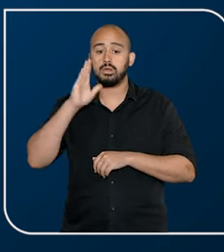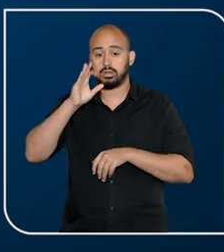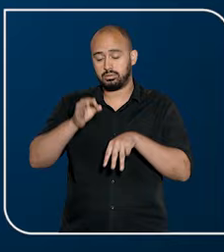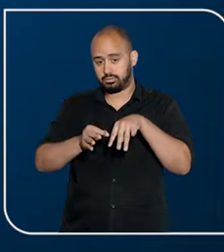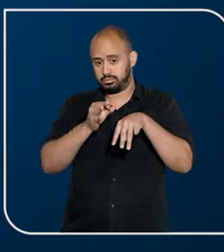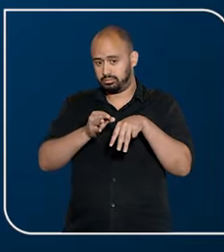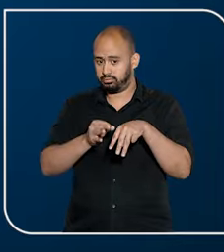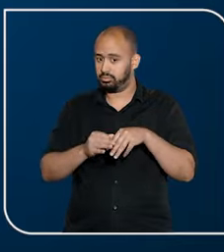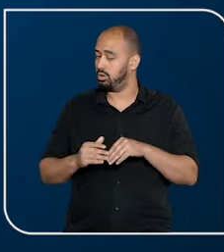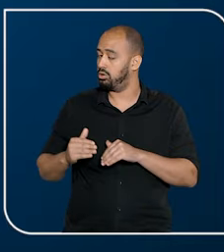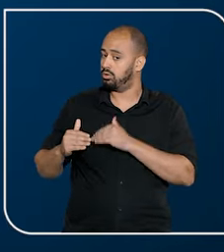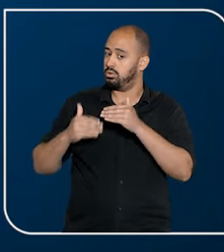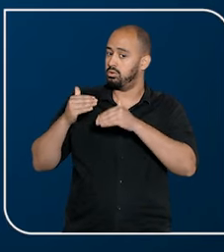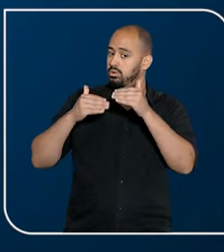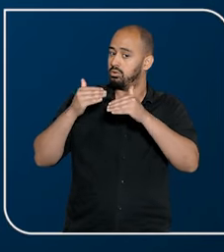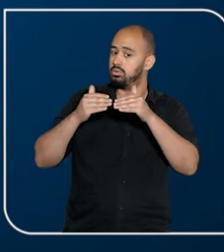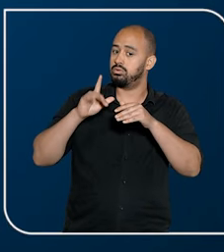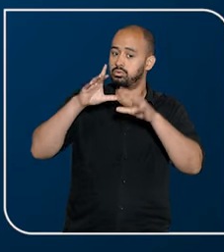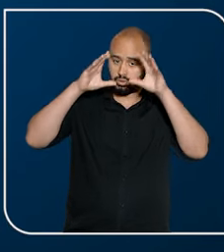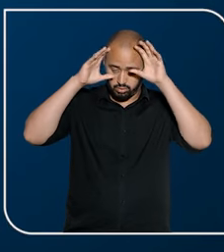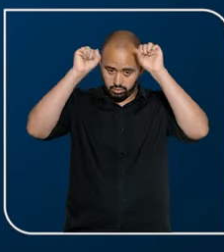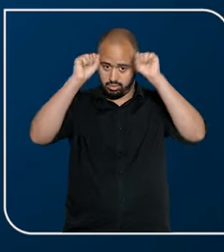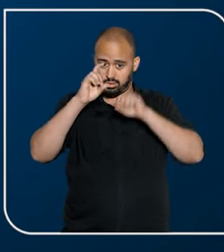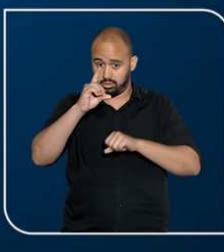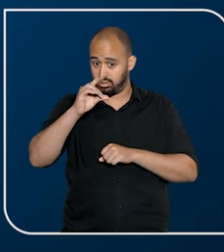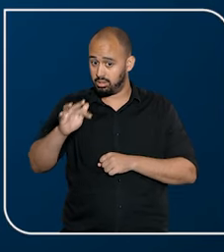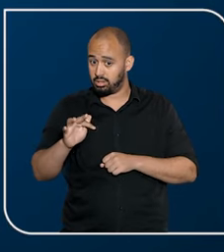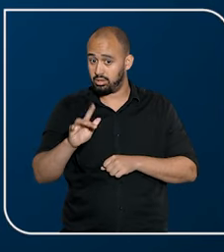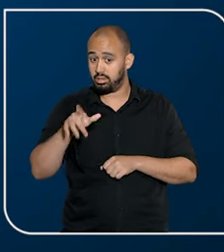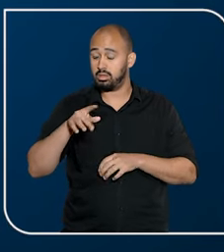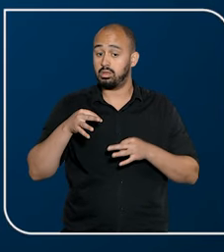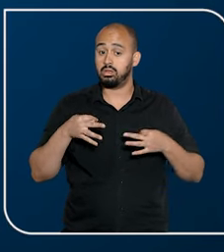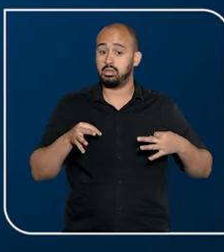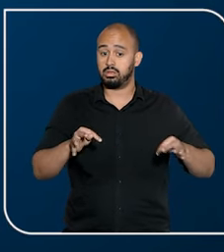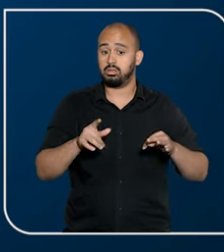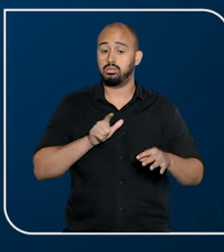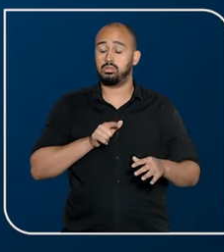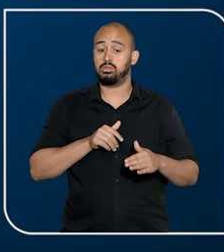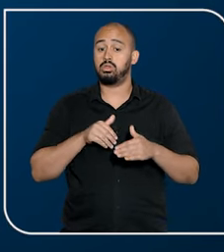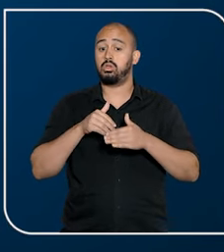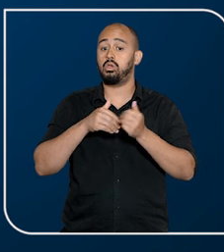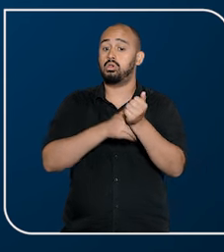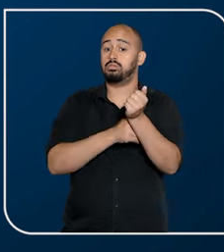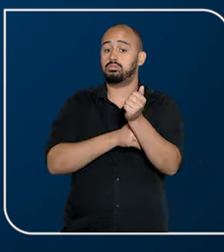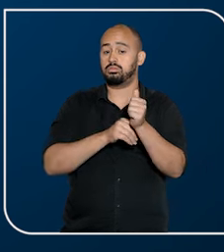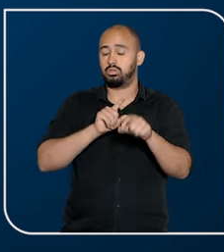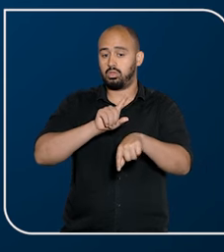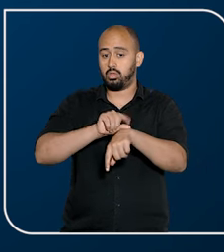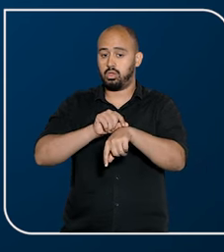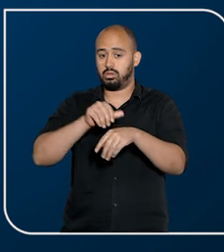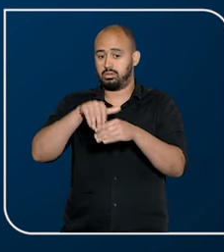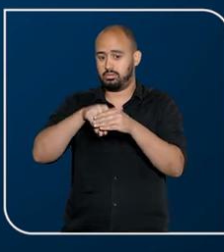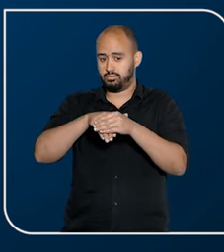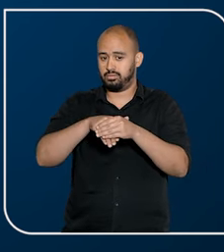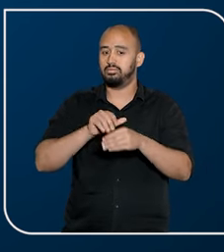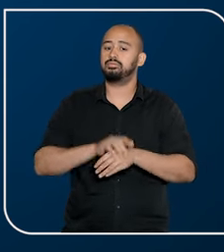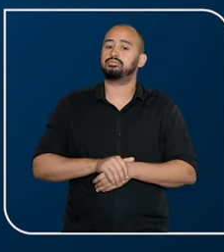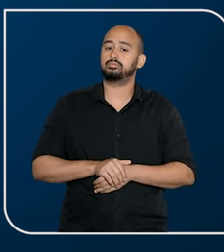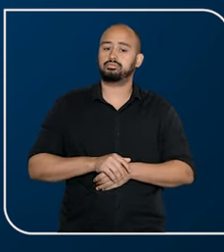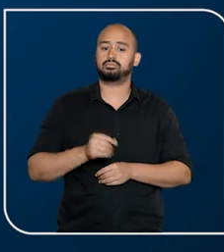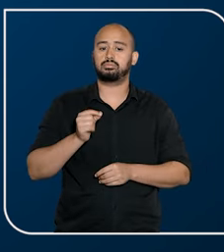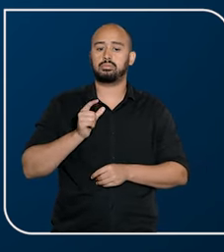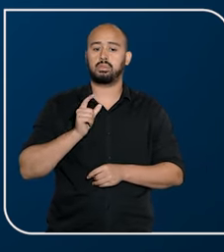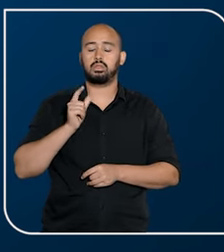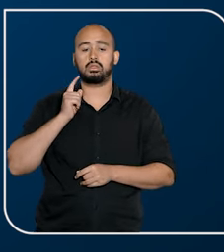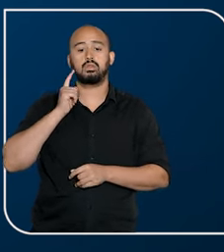de ministro. Desenvolvido pelo Tribunal Regional Eleitoral do Distrito Federal, a tecnologia garante sigilo nas votações, está